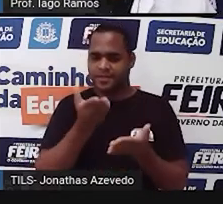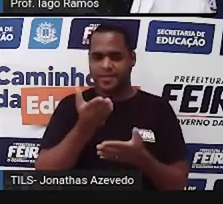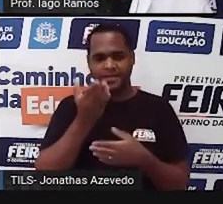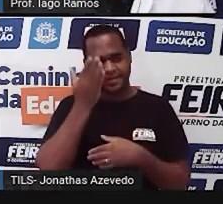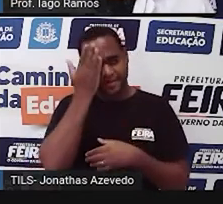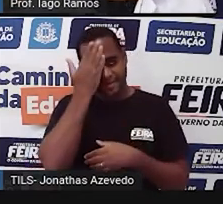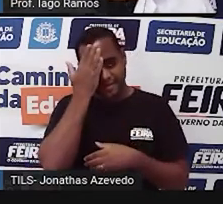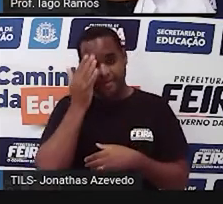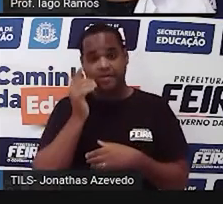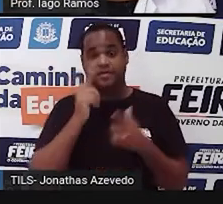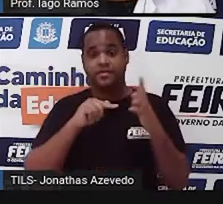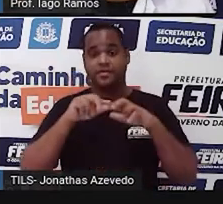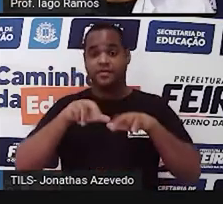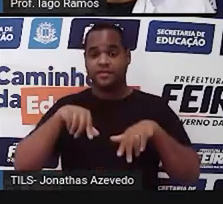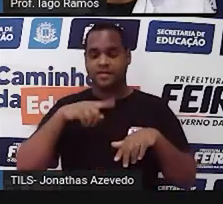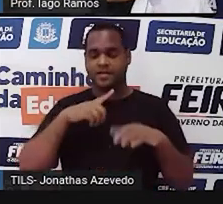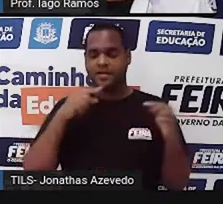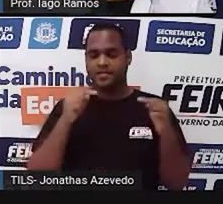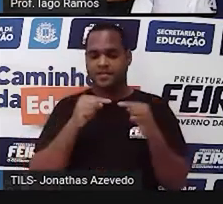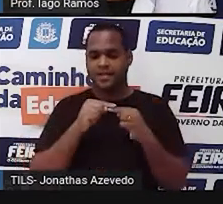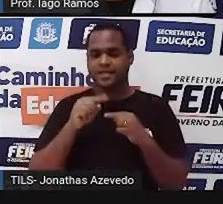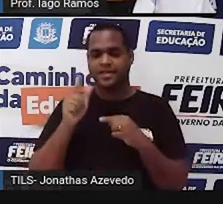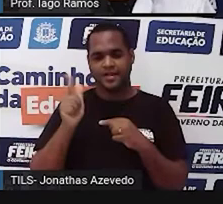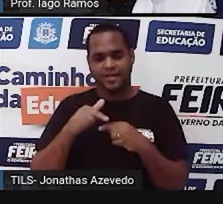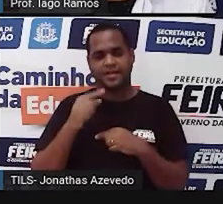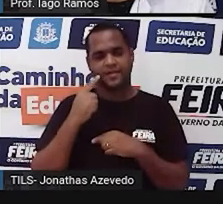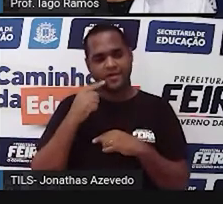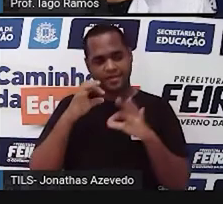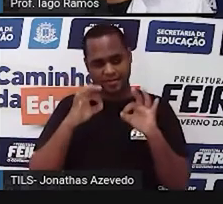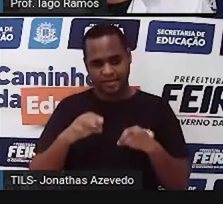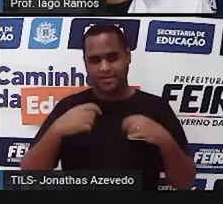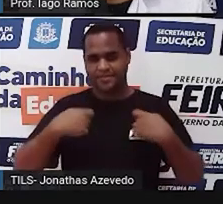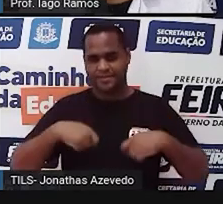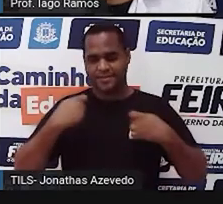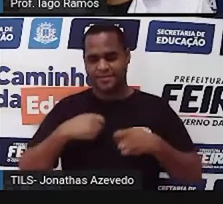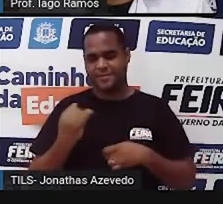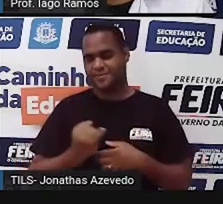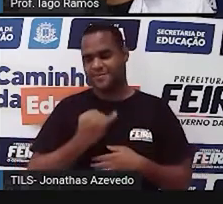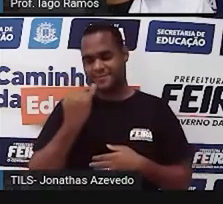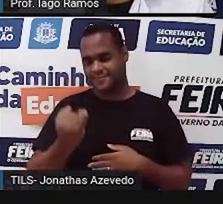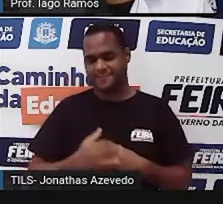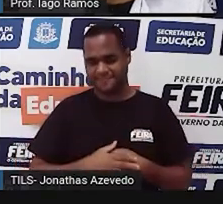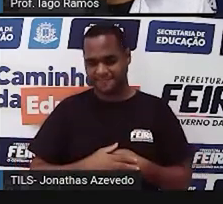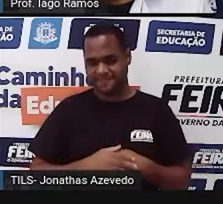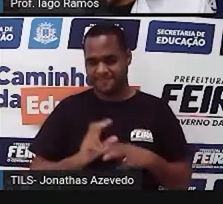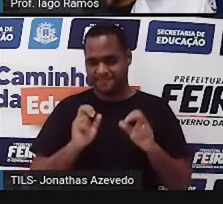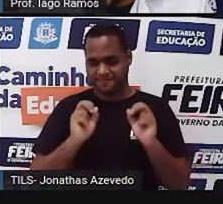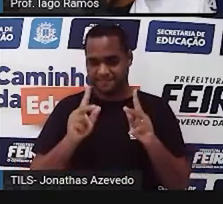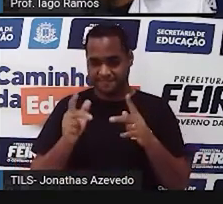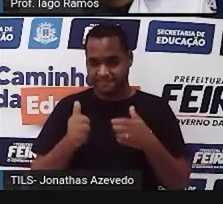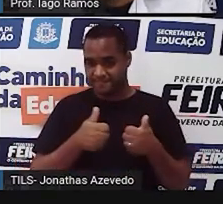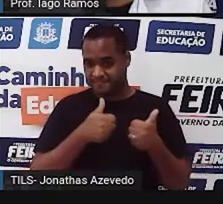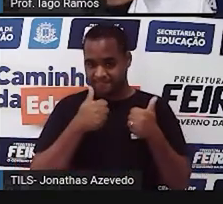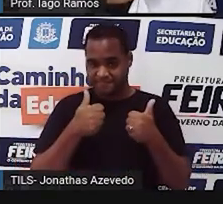mediu aquela massa que você realmente precisava. Tá bom? Beleza?